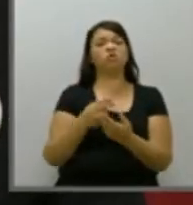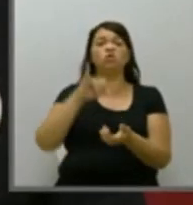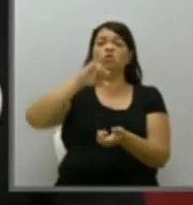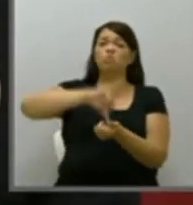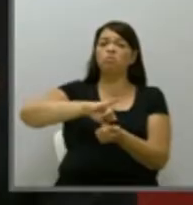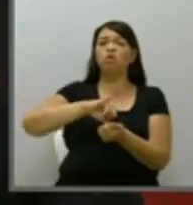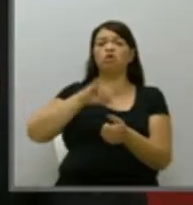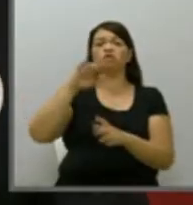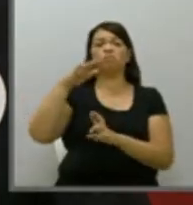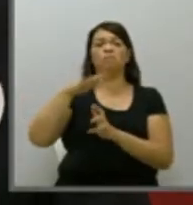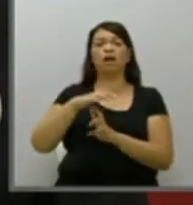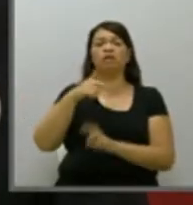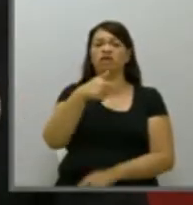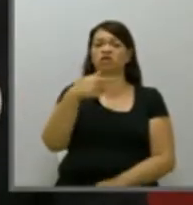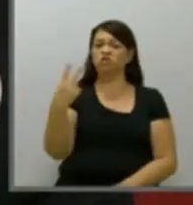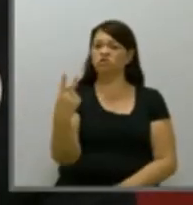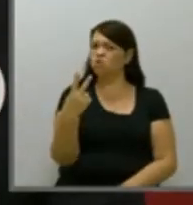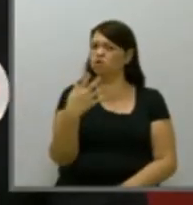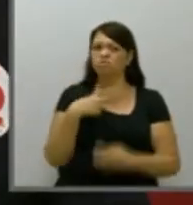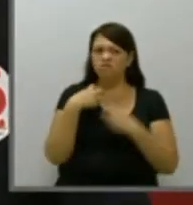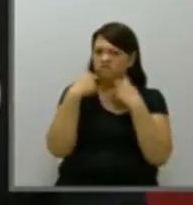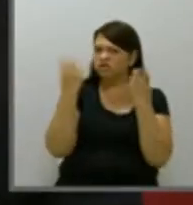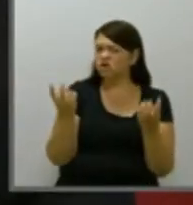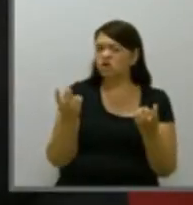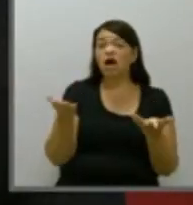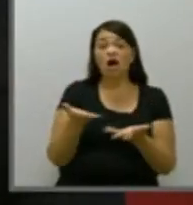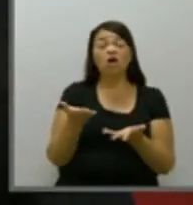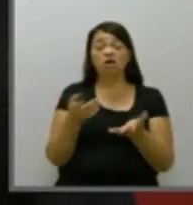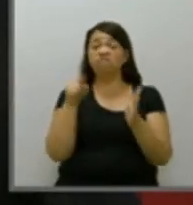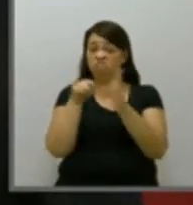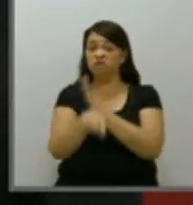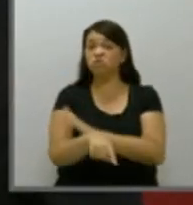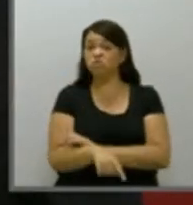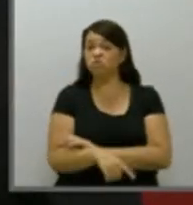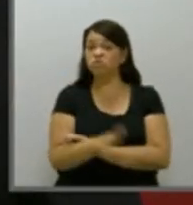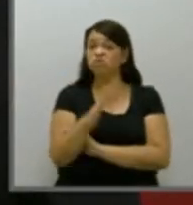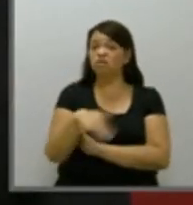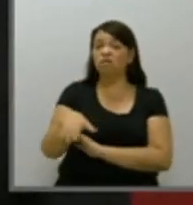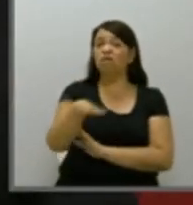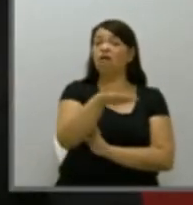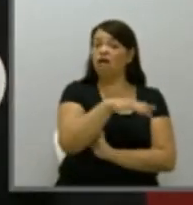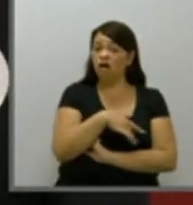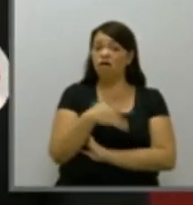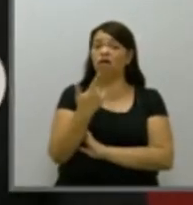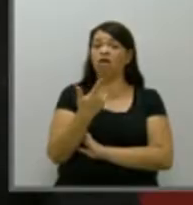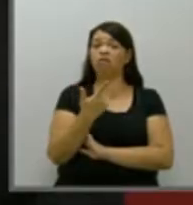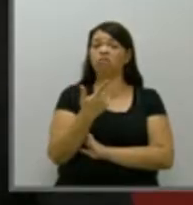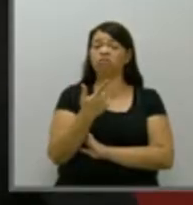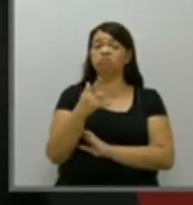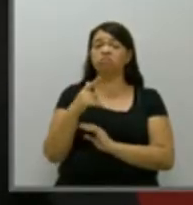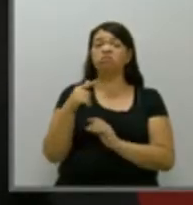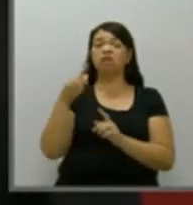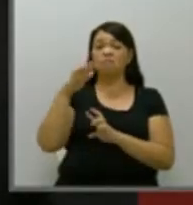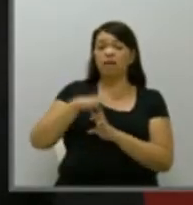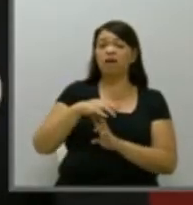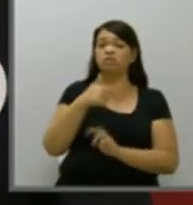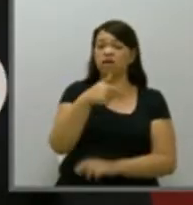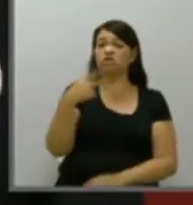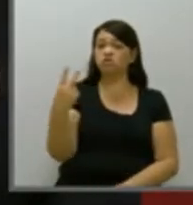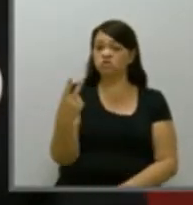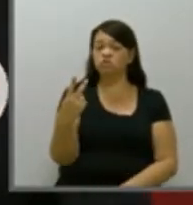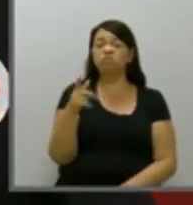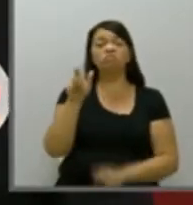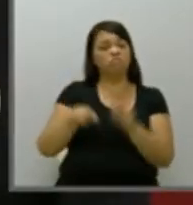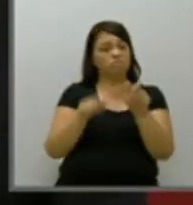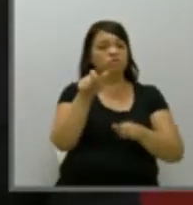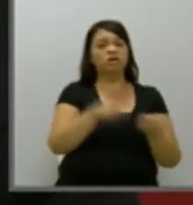-2 era uma vergonha. Hoje, pergunta para a população que era atendida pela unidade básica da Parada 7-2. Tem pessoas